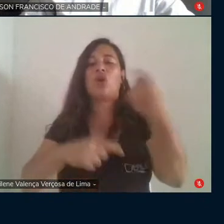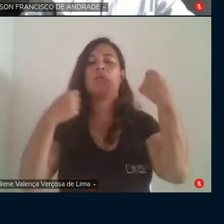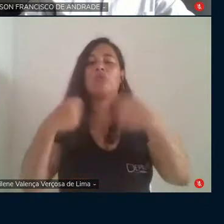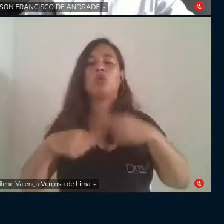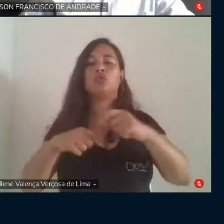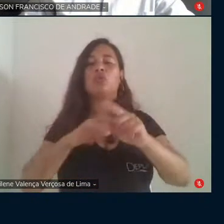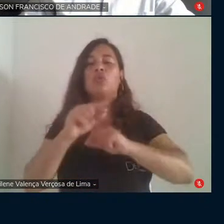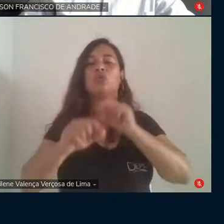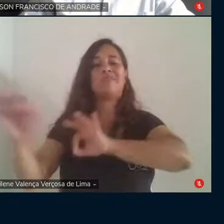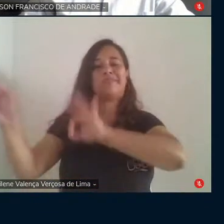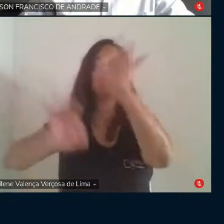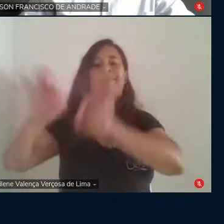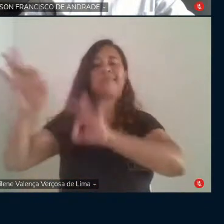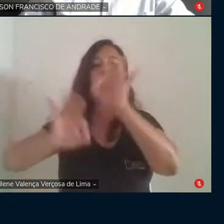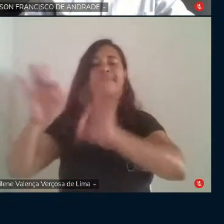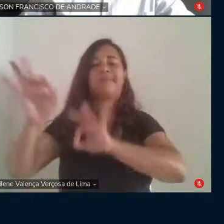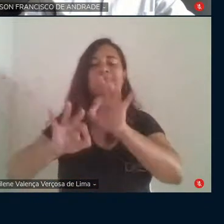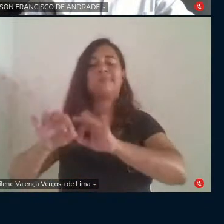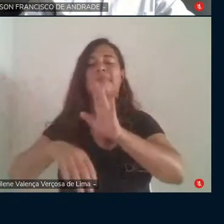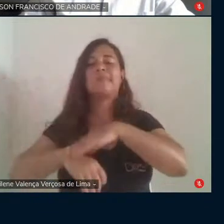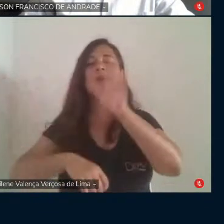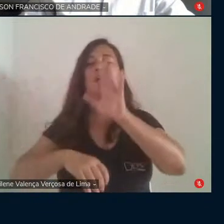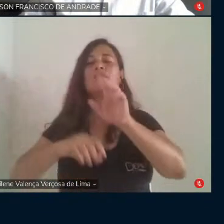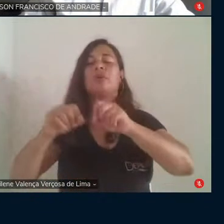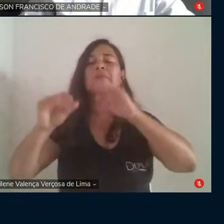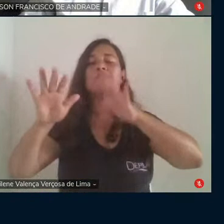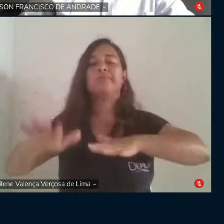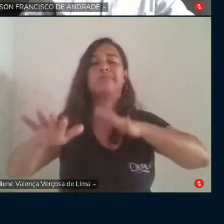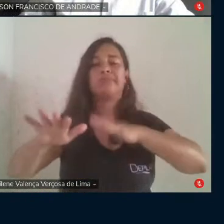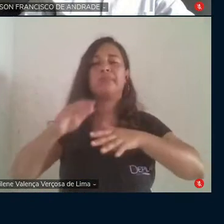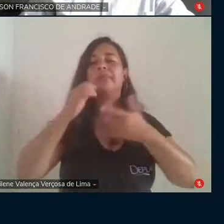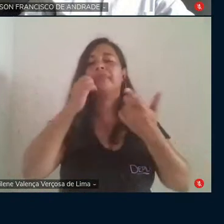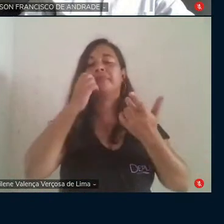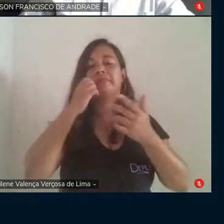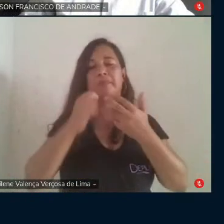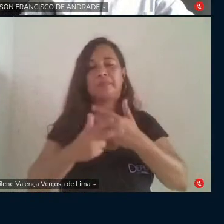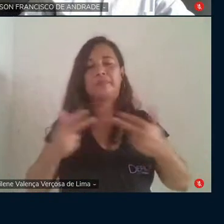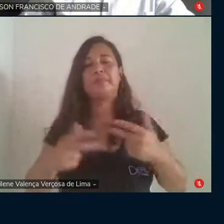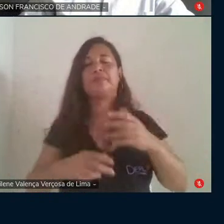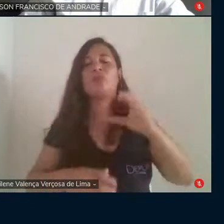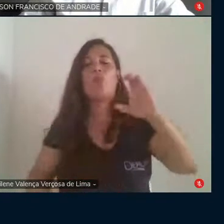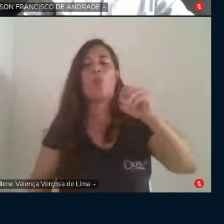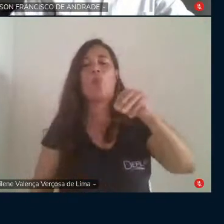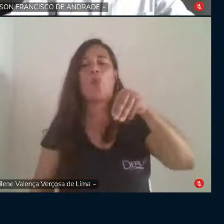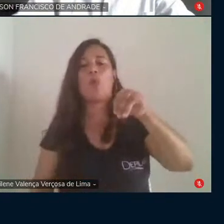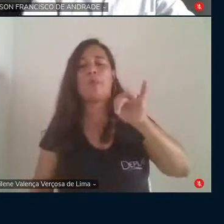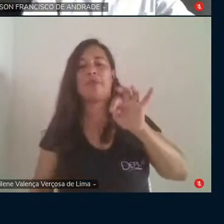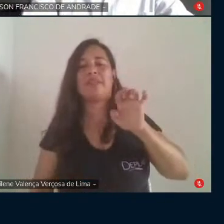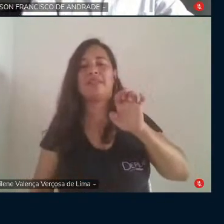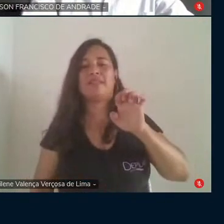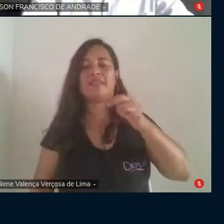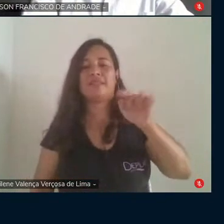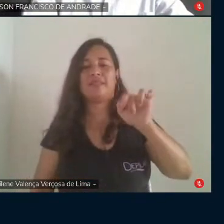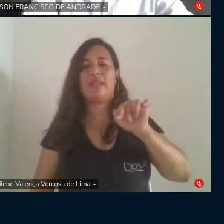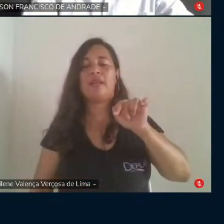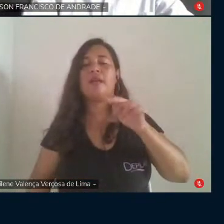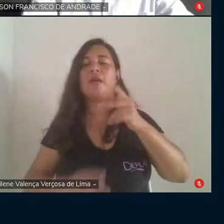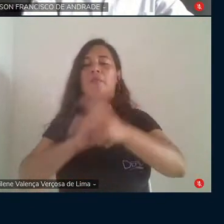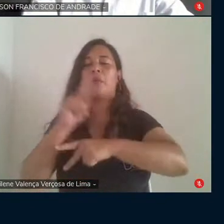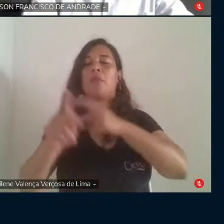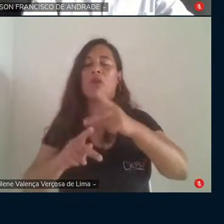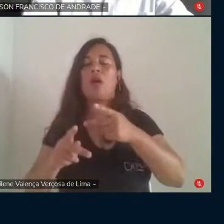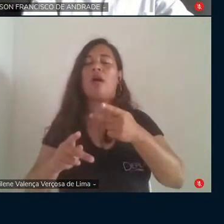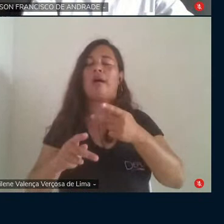organização, de muita mobilização e os comitês populares vão dar as condições para fazermos as rodas de